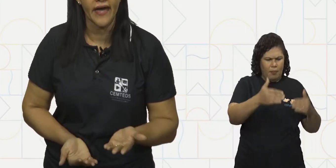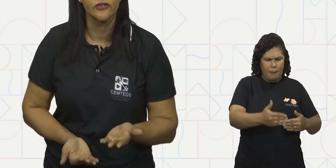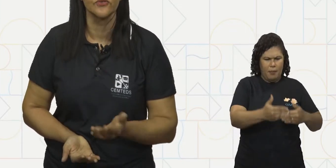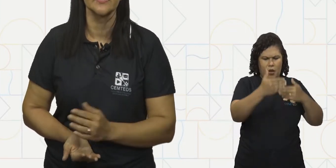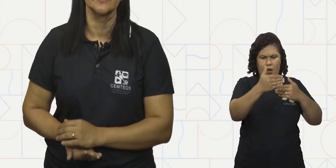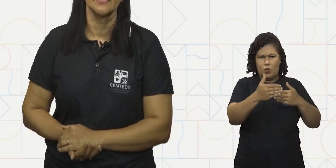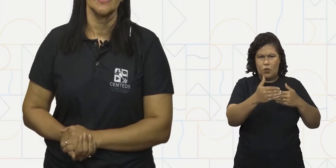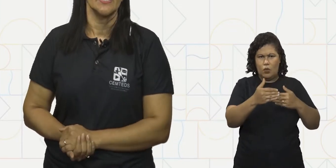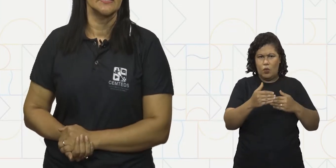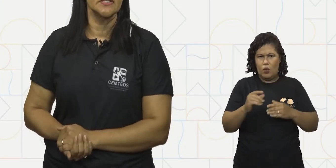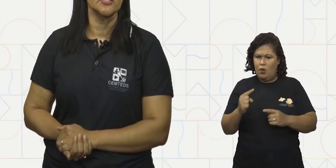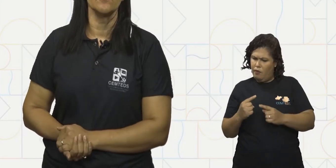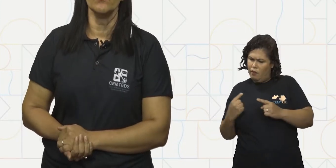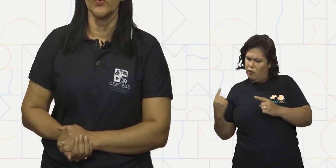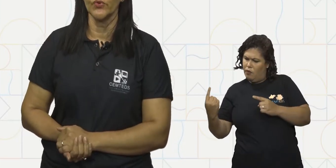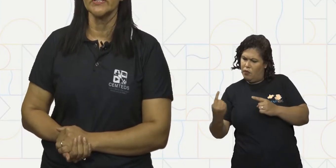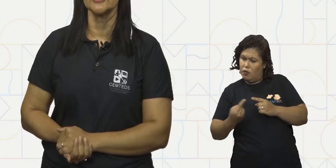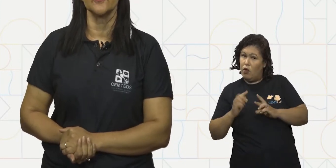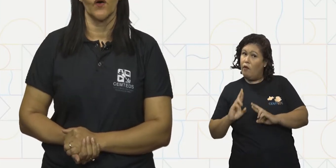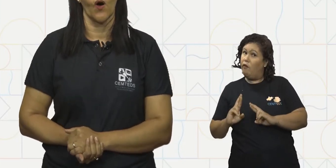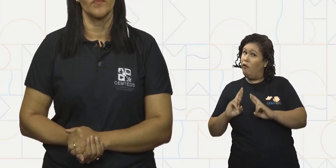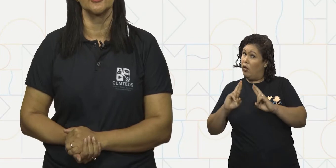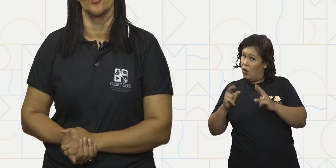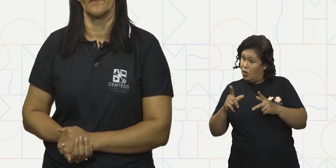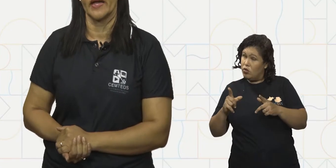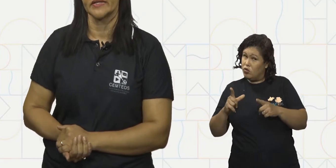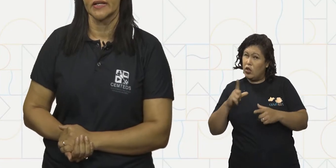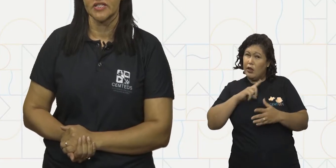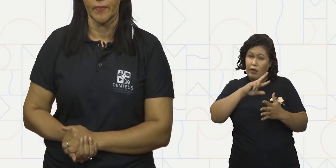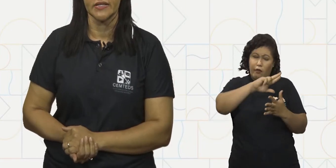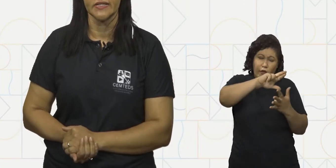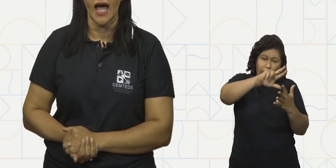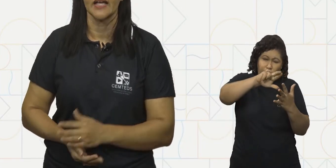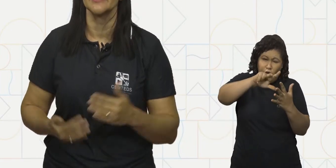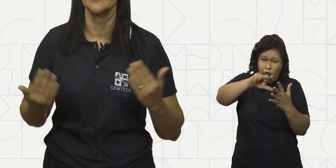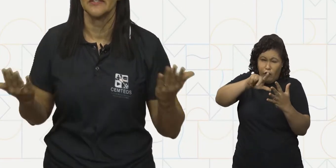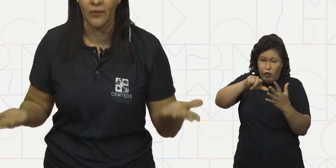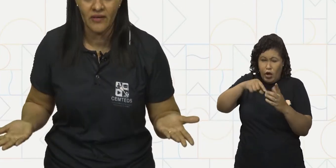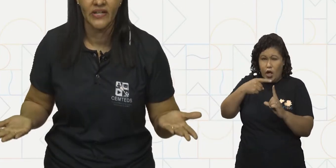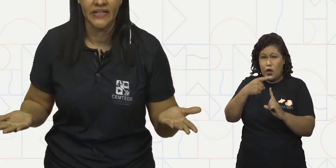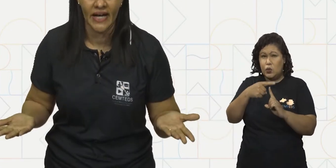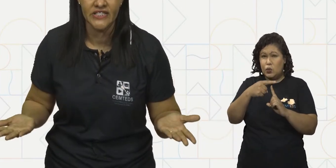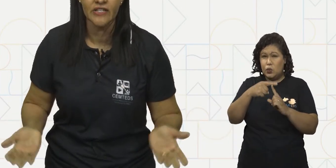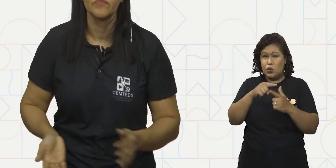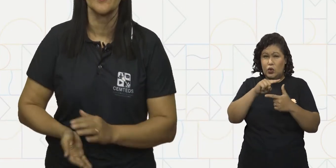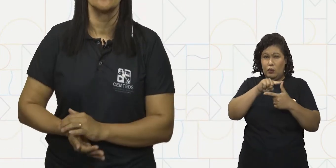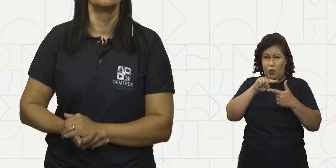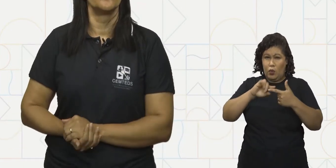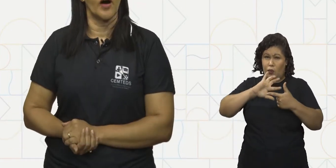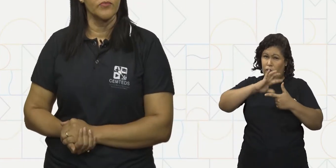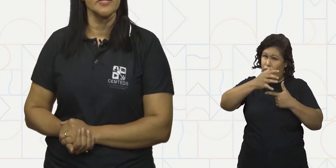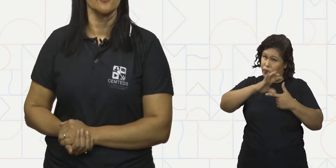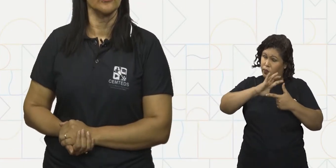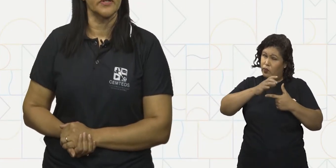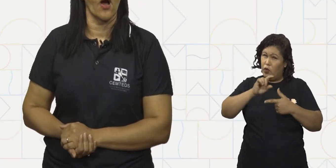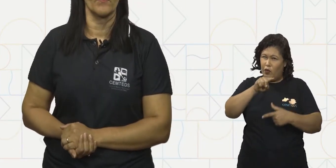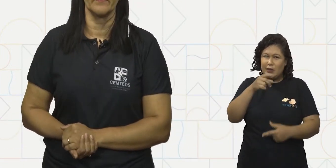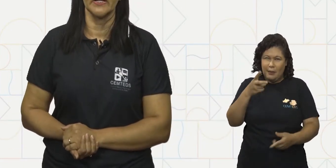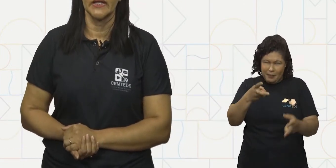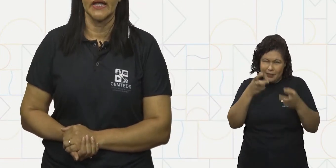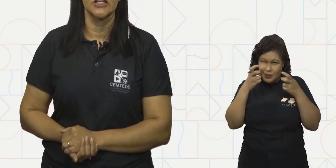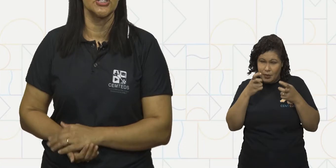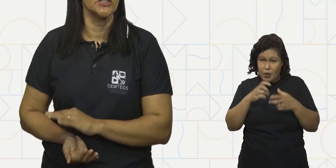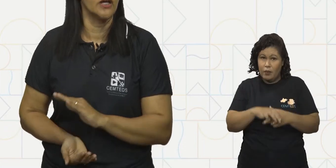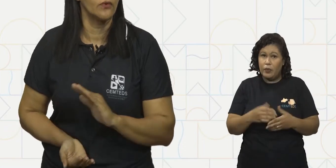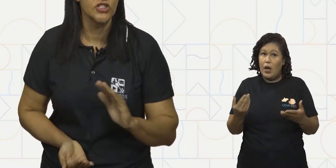retos. Existem muitas formas geométricas espaciais, não é verdade? Vamos encontrar